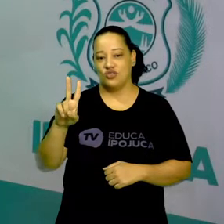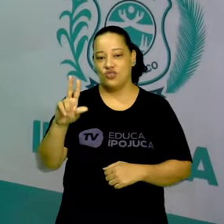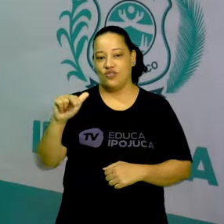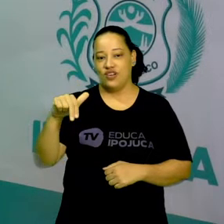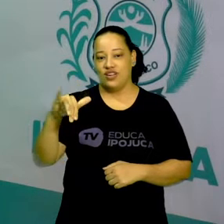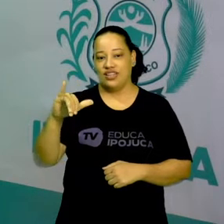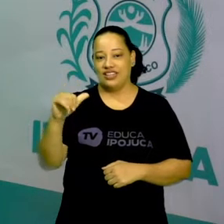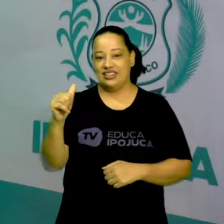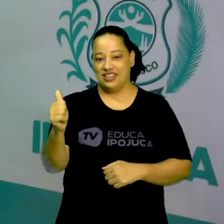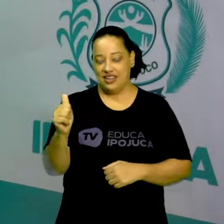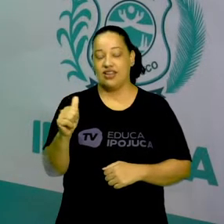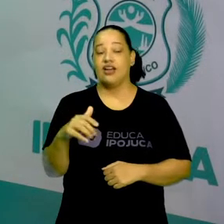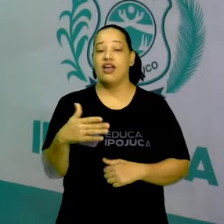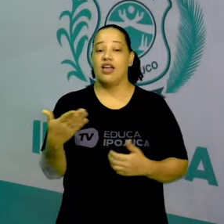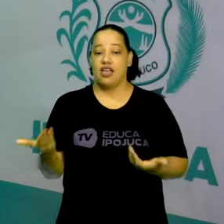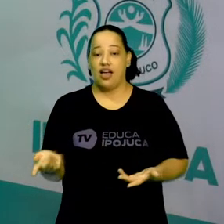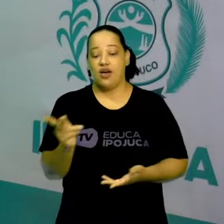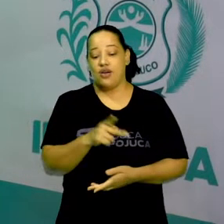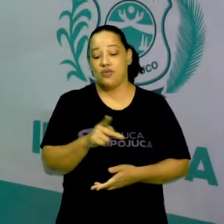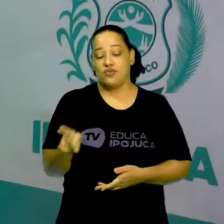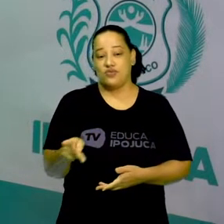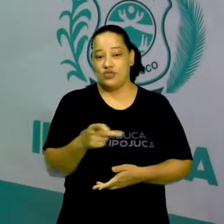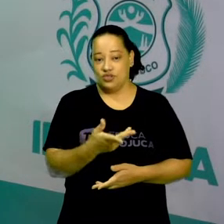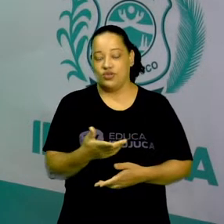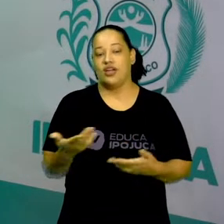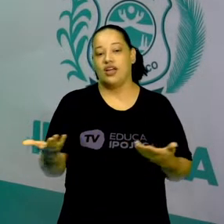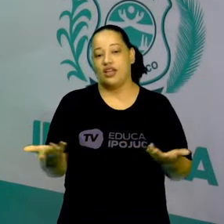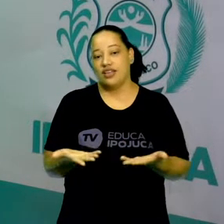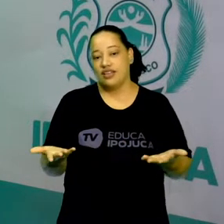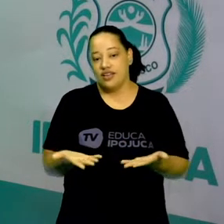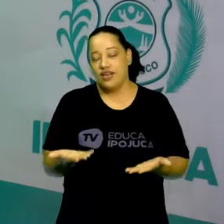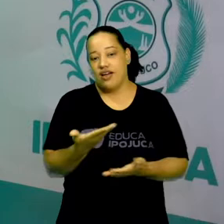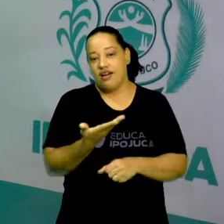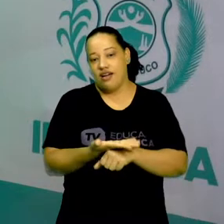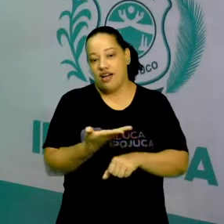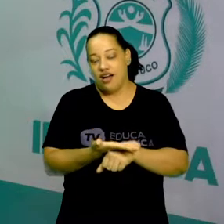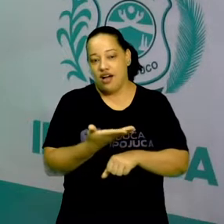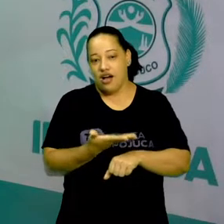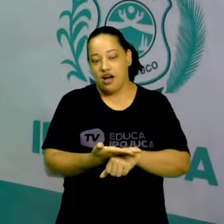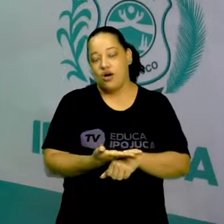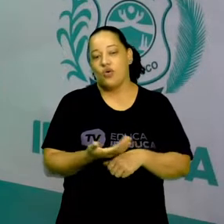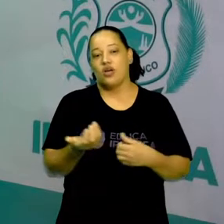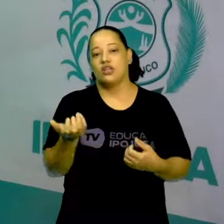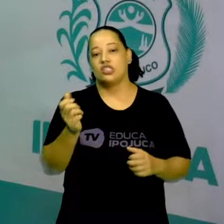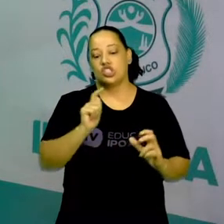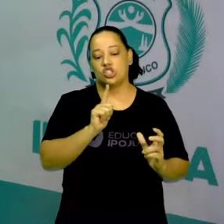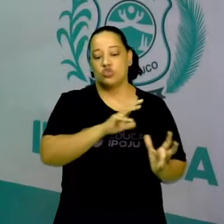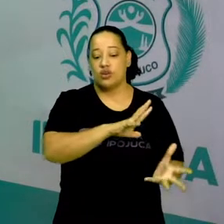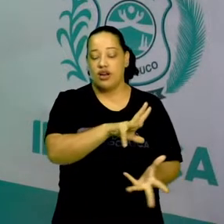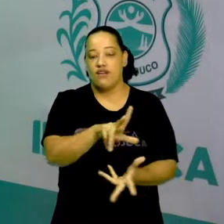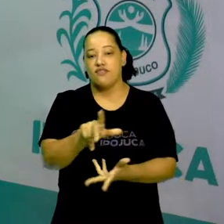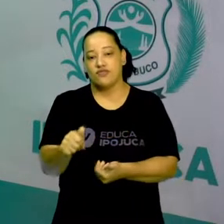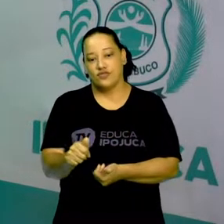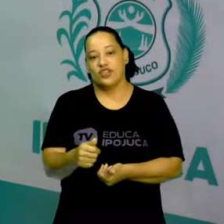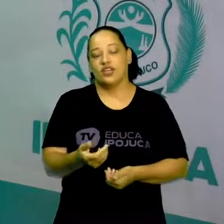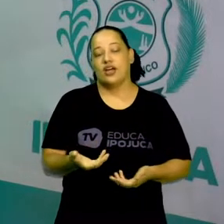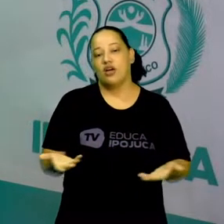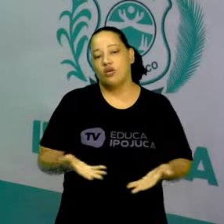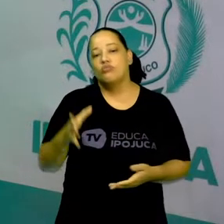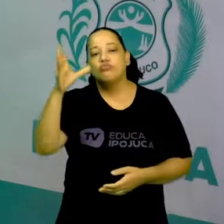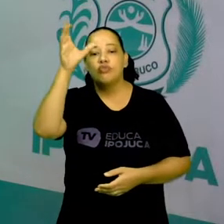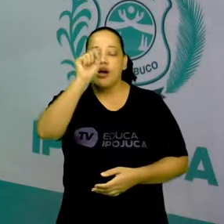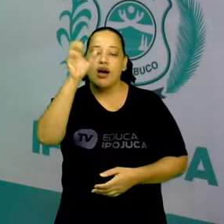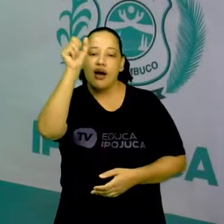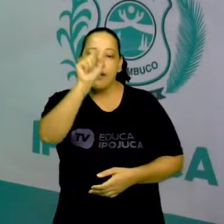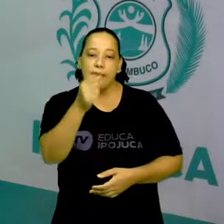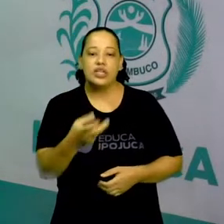projeto Educa e Pojuca. Hoje na aula de Geografia vamos falar sobre riscos e cuidados com os